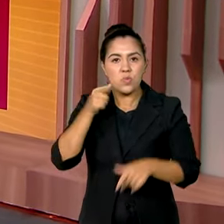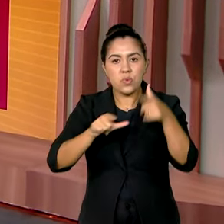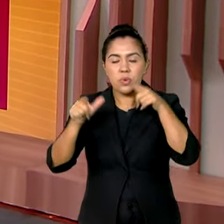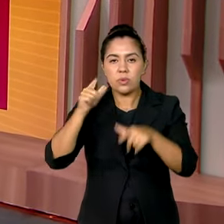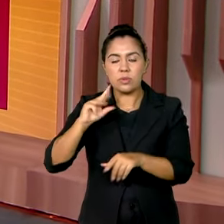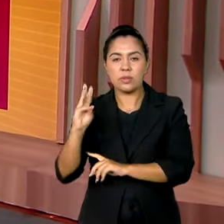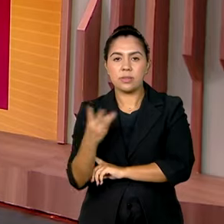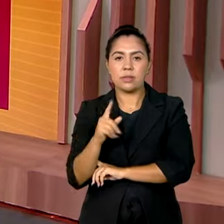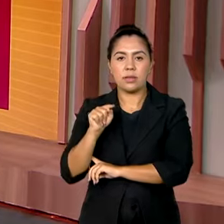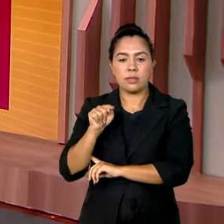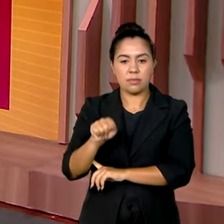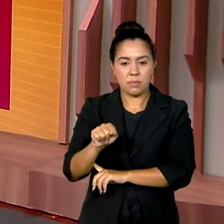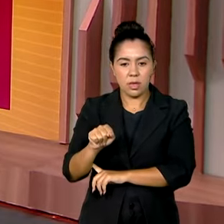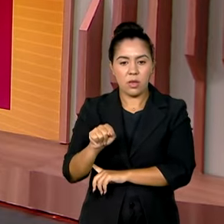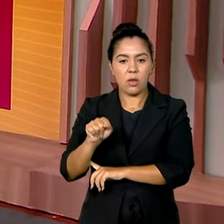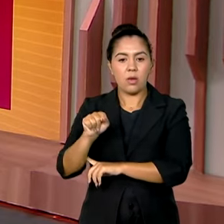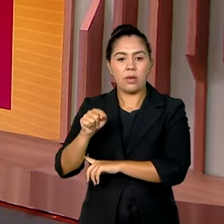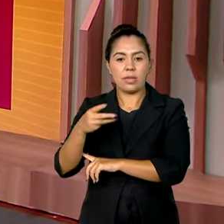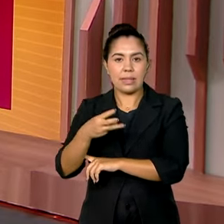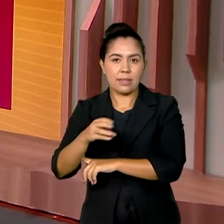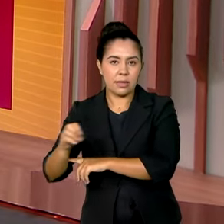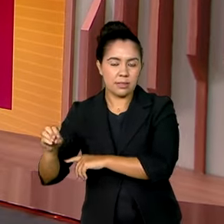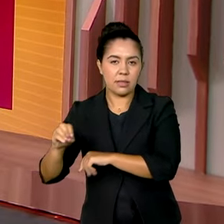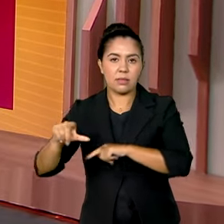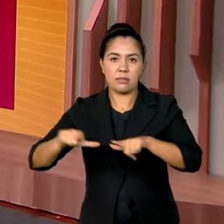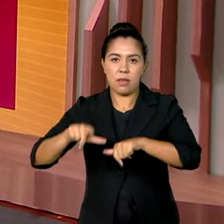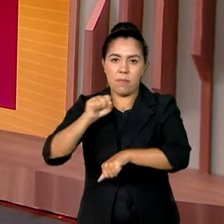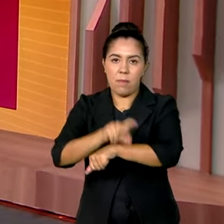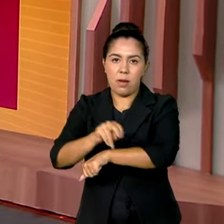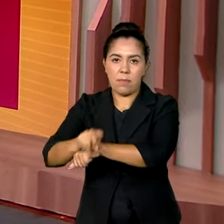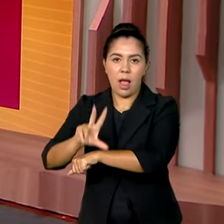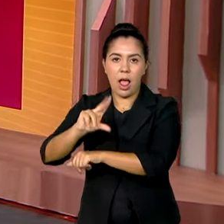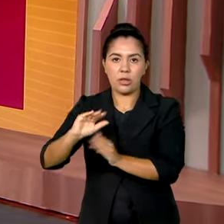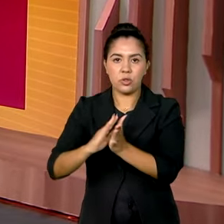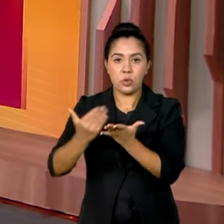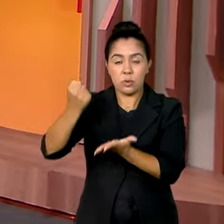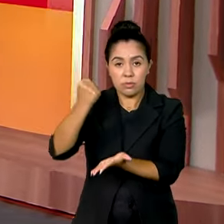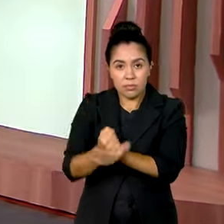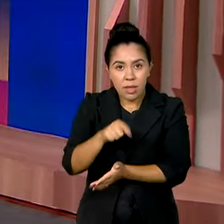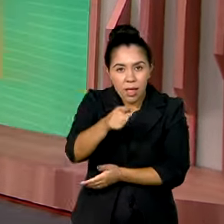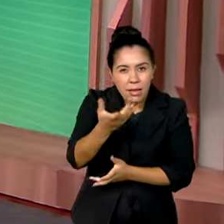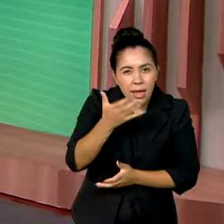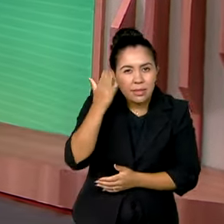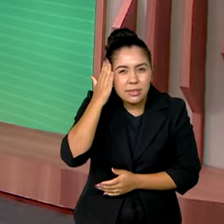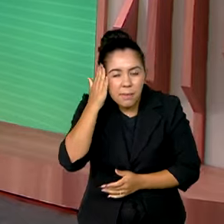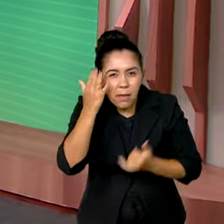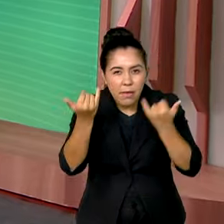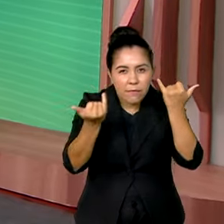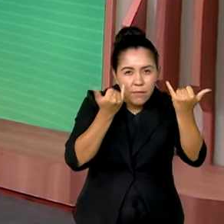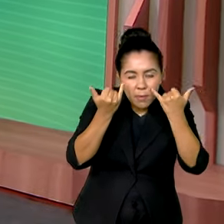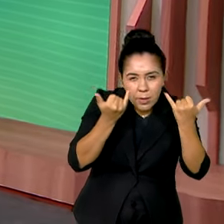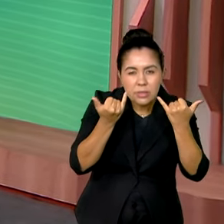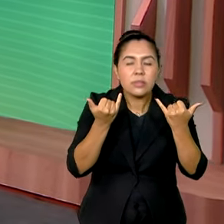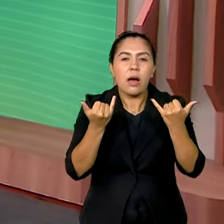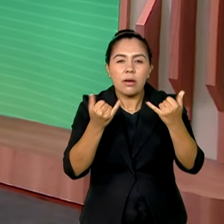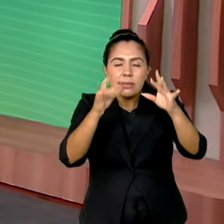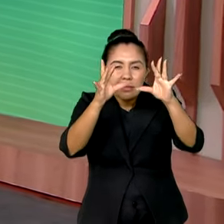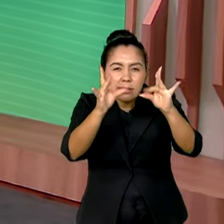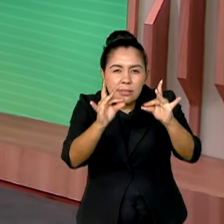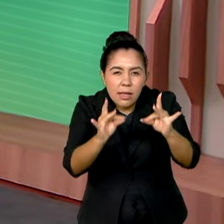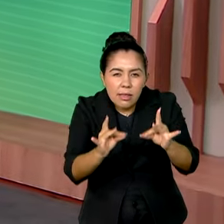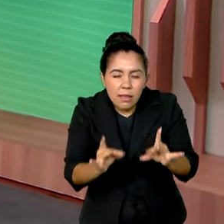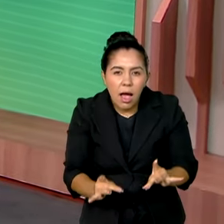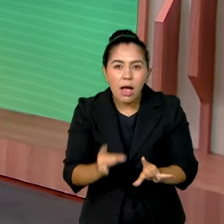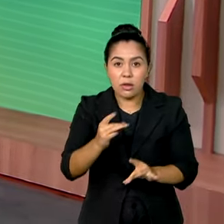3 mil e 300 empregos com carteira assinada. E para saber quanto o governo federal investe na sua